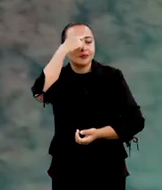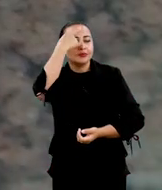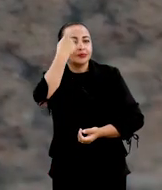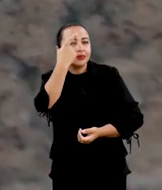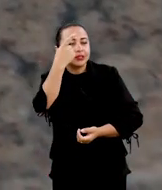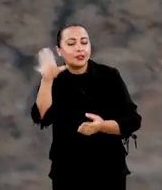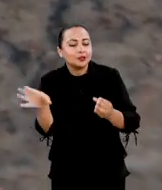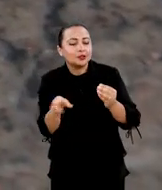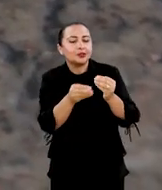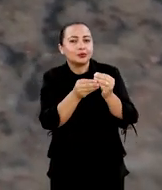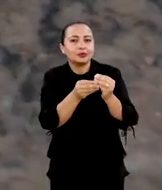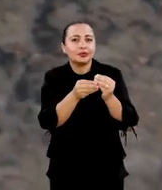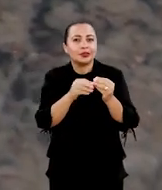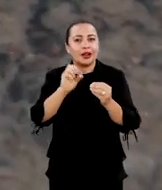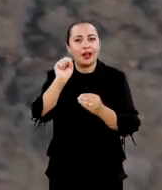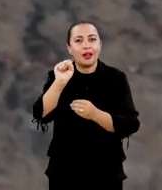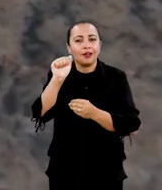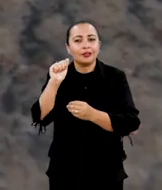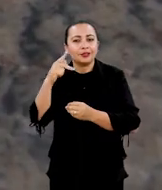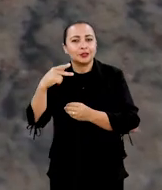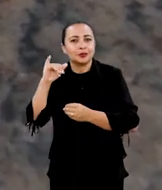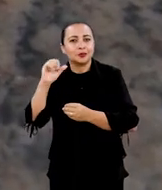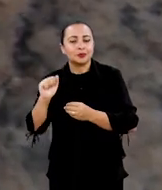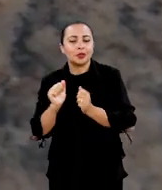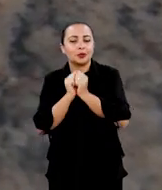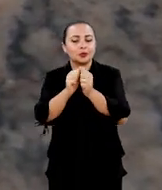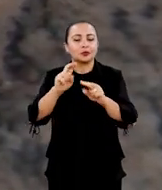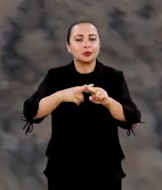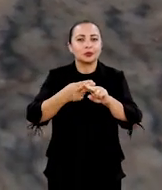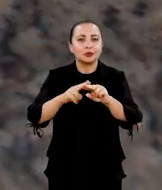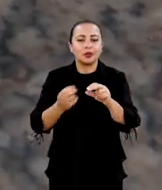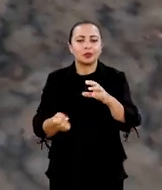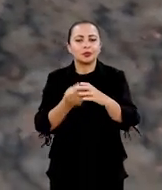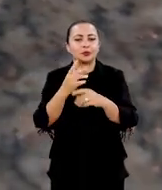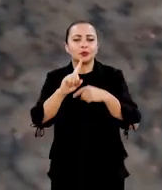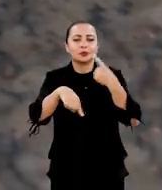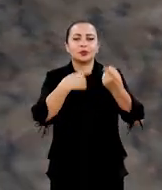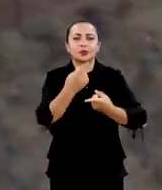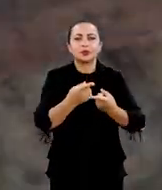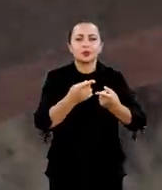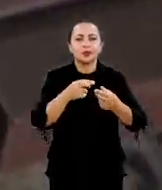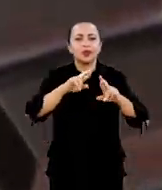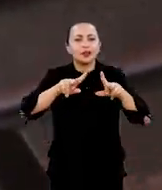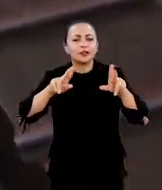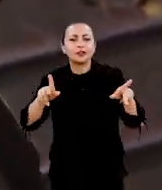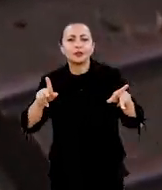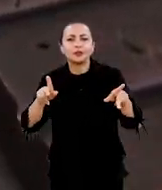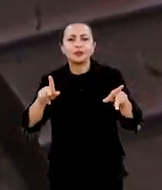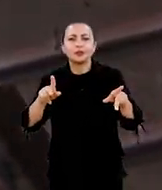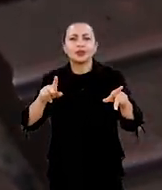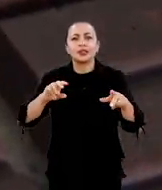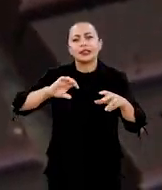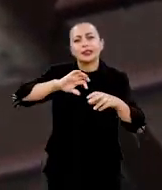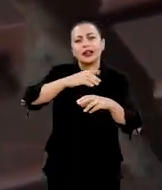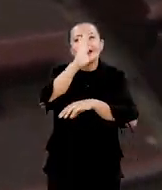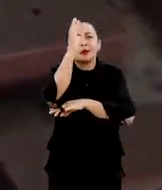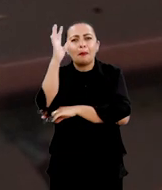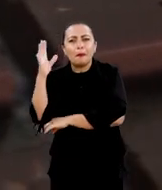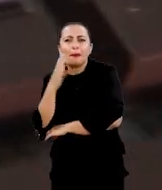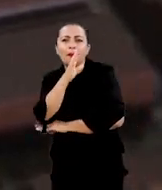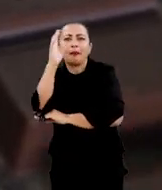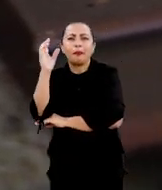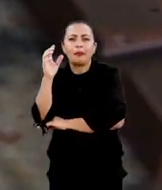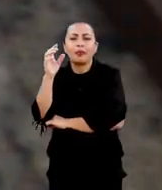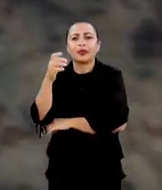A ideia de adicionar a sapucaia ao chocolate surgiu a partir das diferentes espécies de